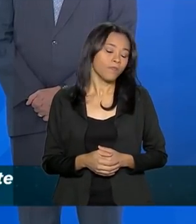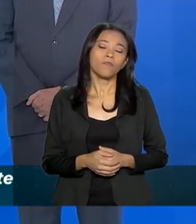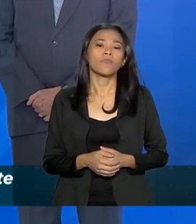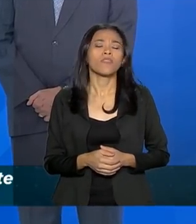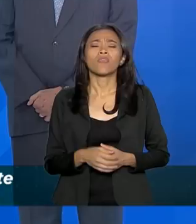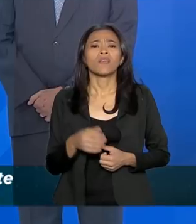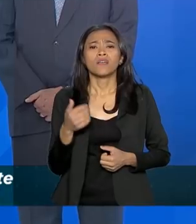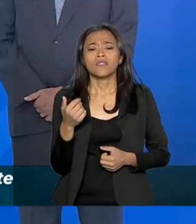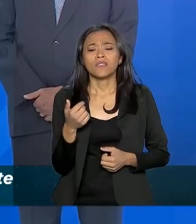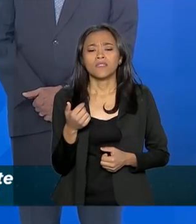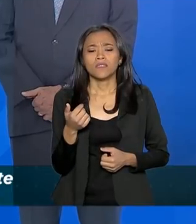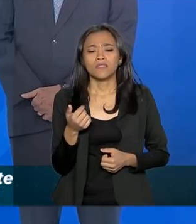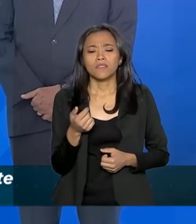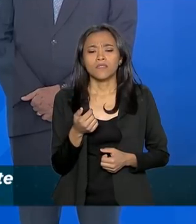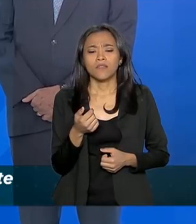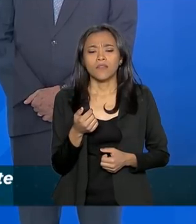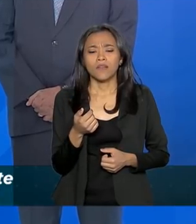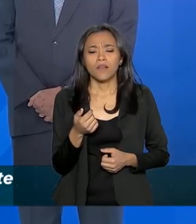o nome dele.